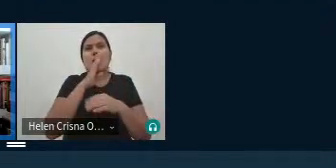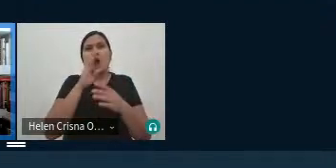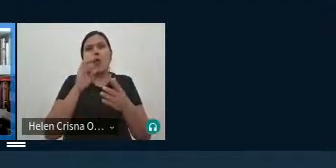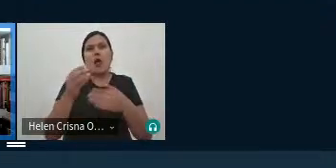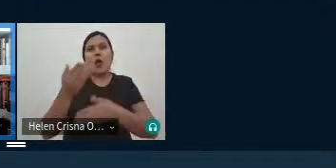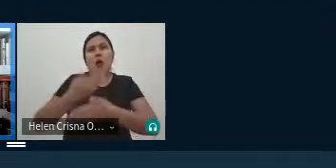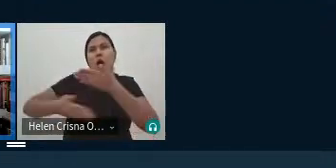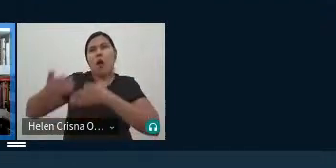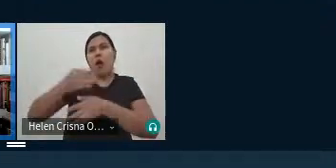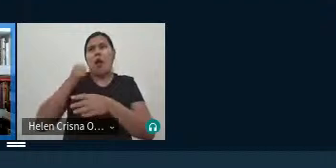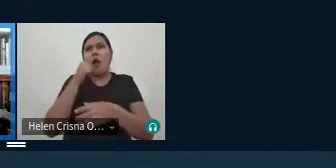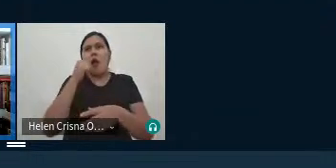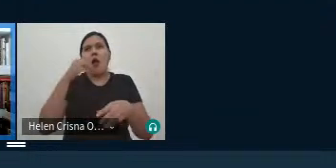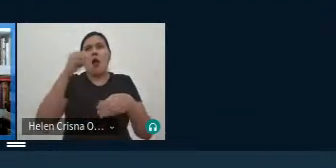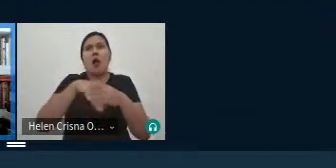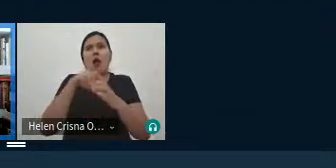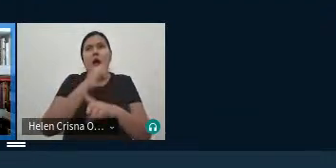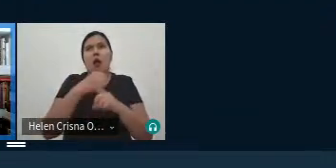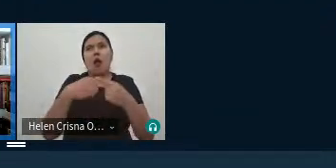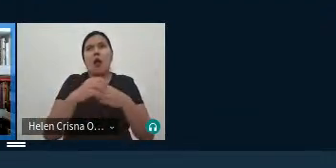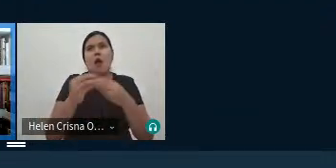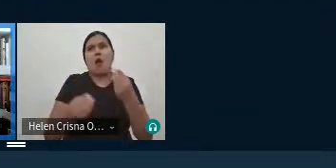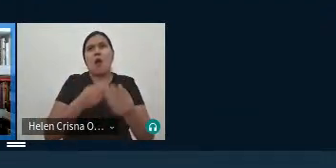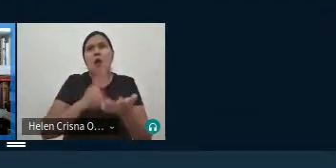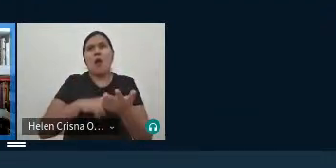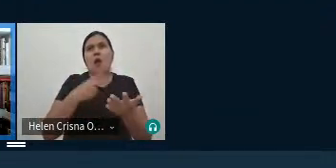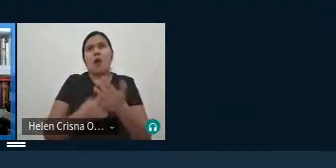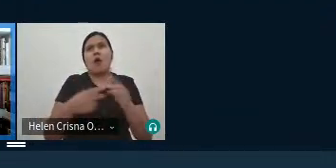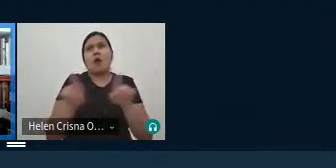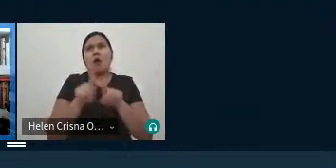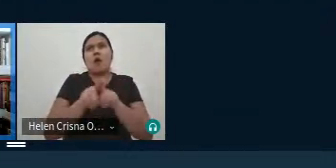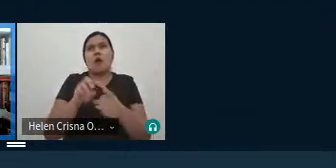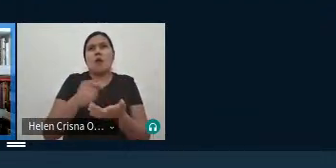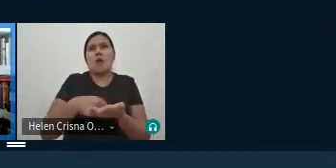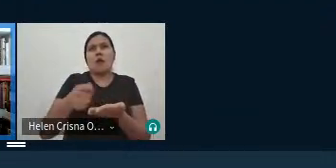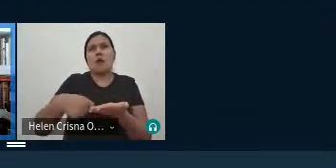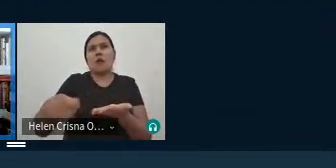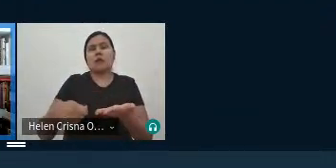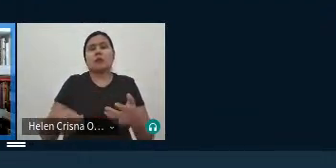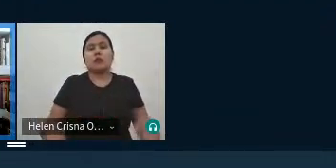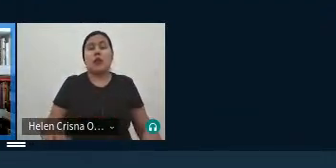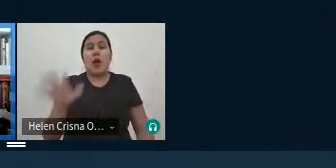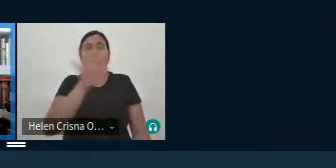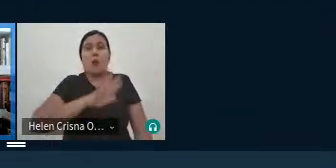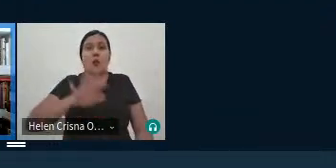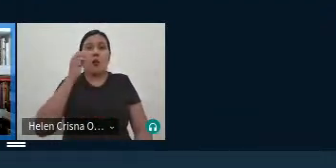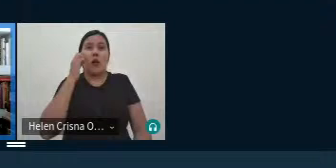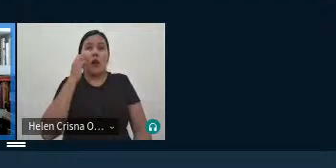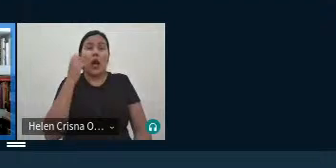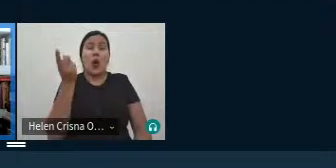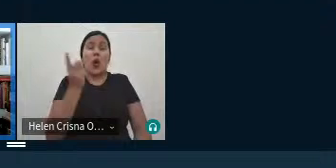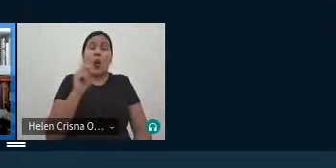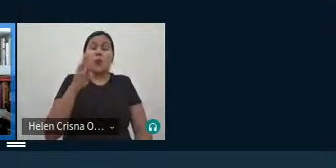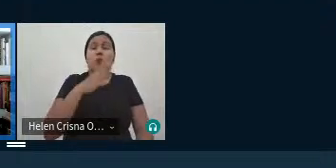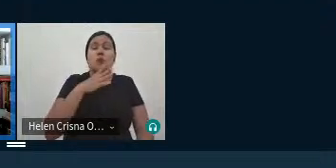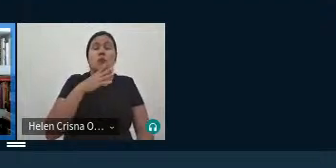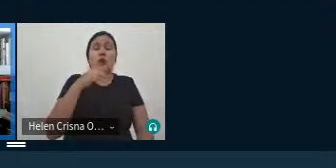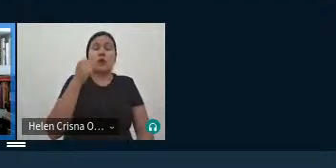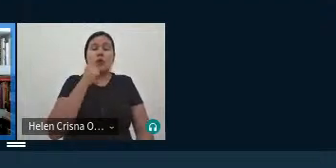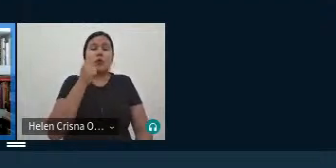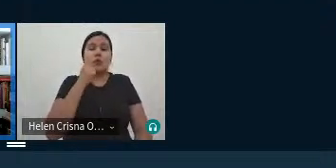das mulheres para a sociedade como tradutoras escritoras e de forma mais geral não reconhecimento das mulheres como